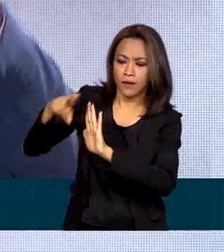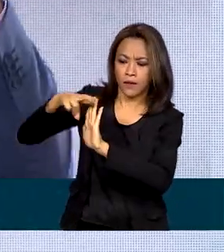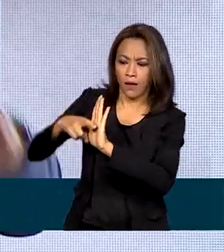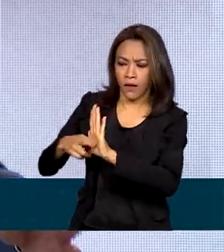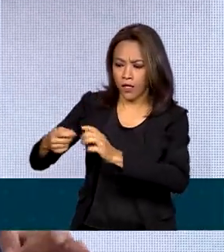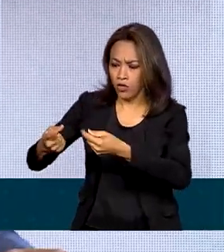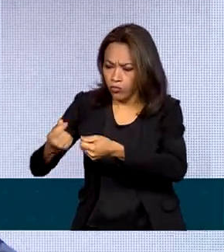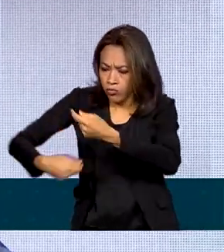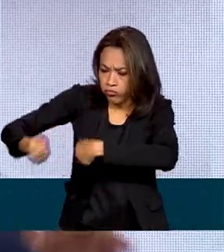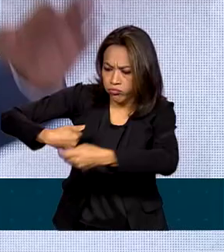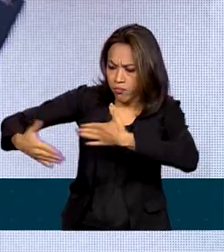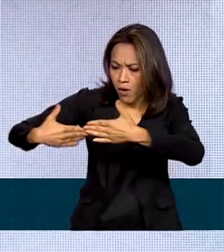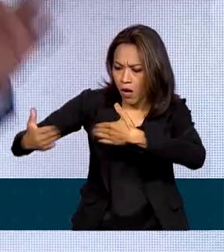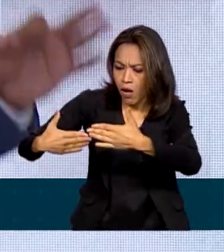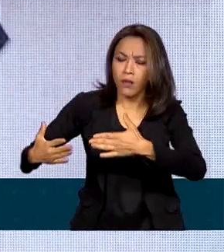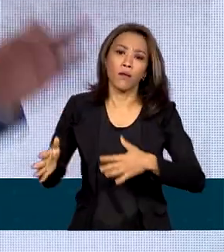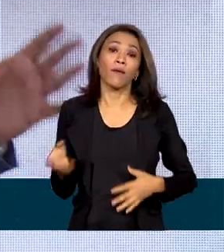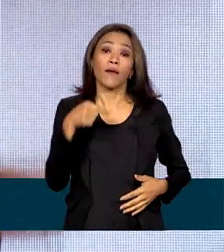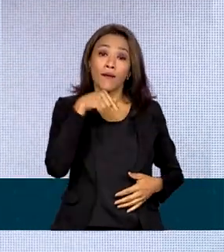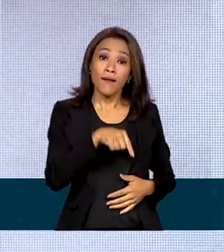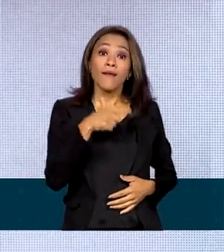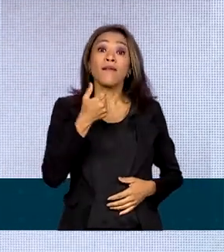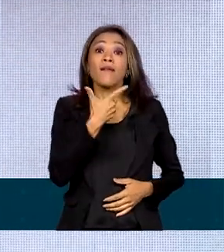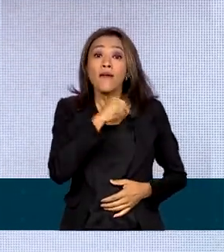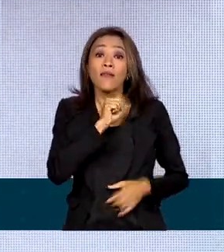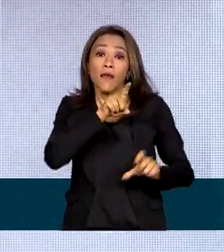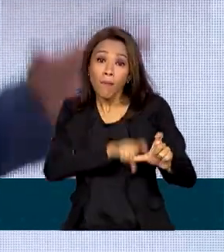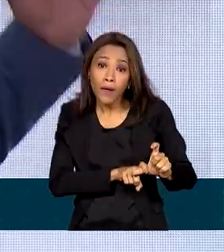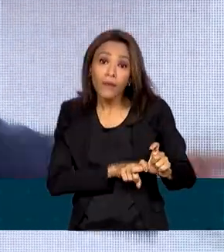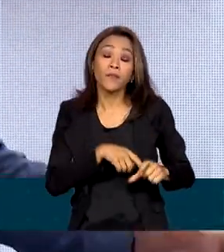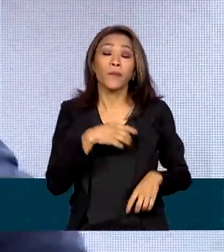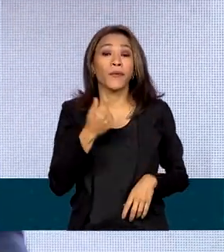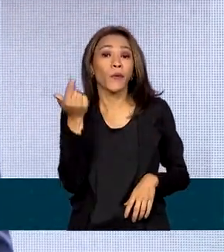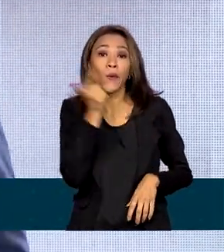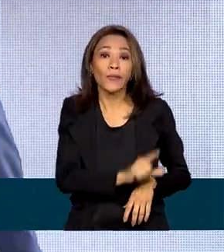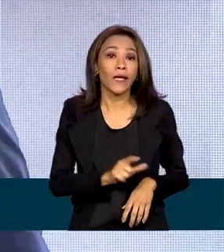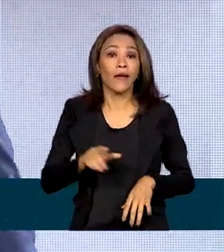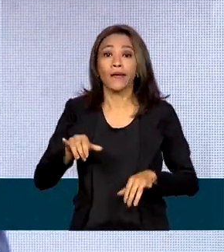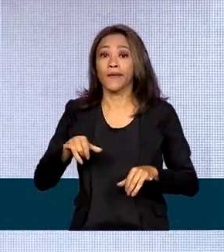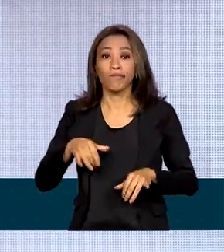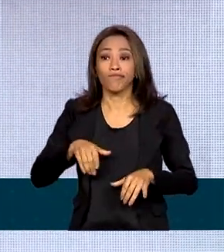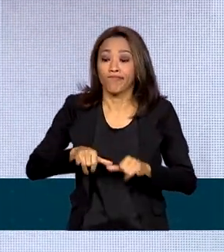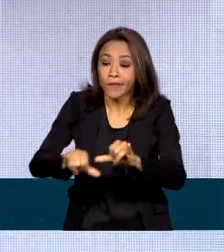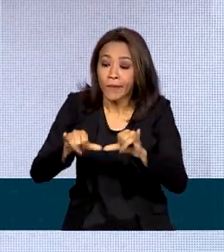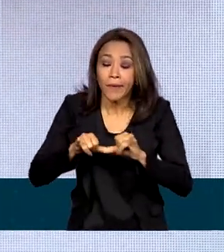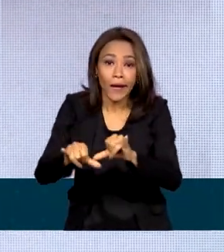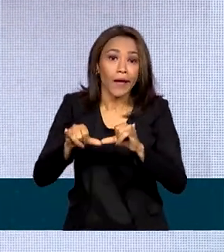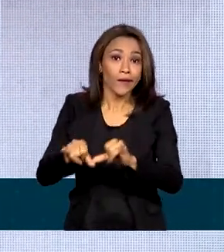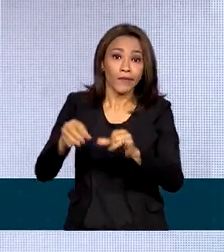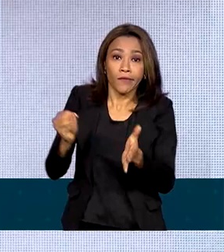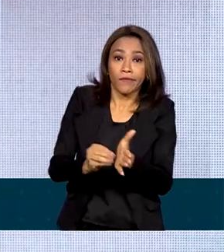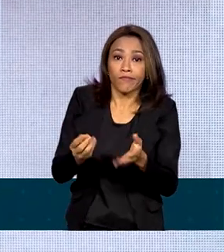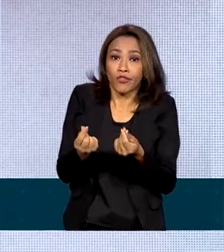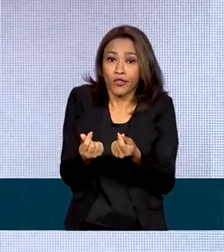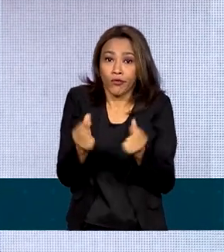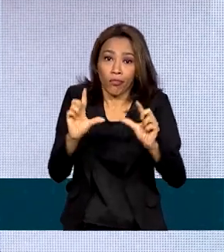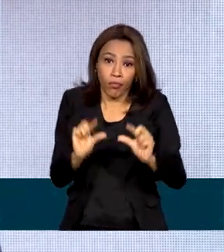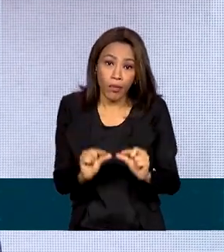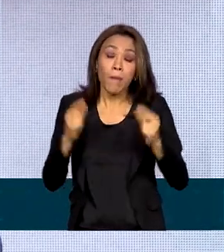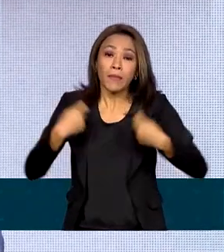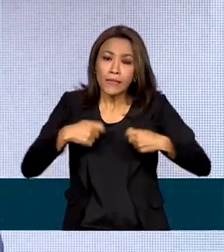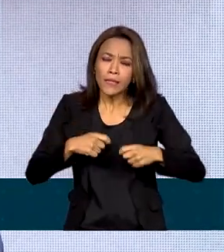depende do salário mínimo é quem já não consegue mais fazer o supermercado. Temos que apostar numa